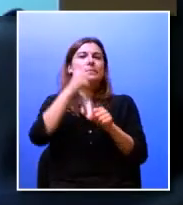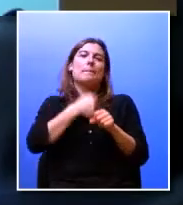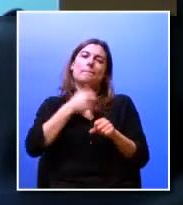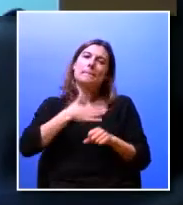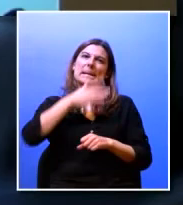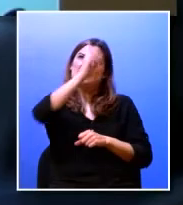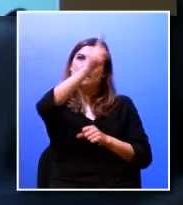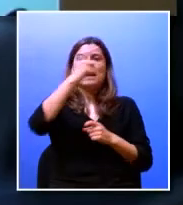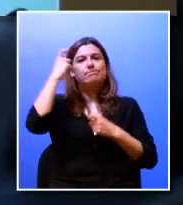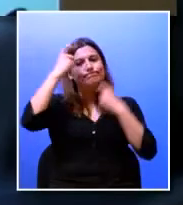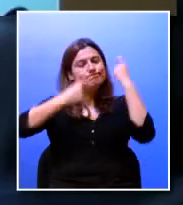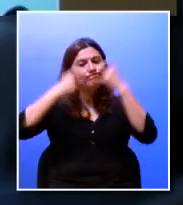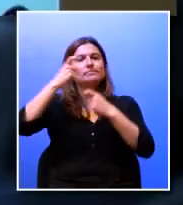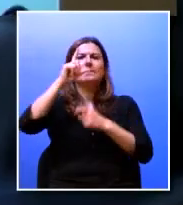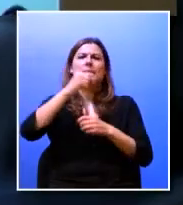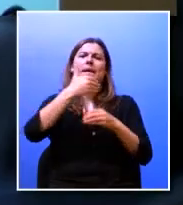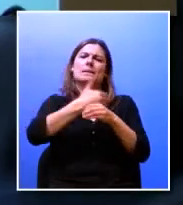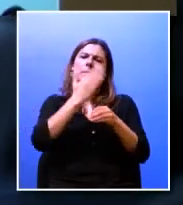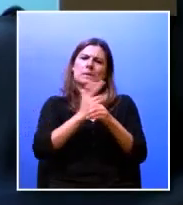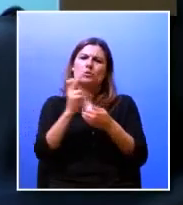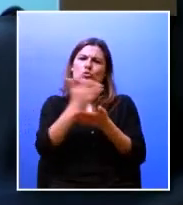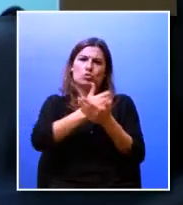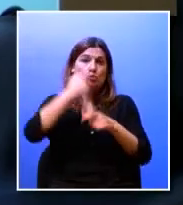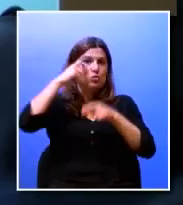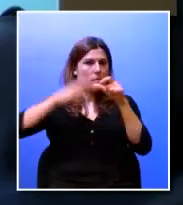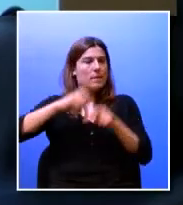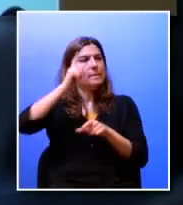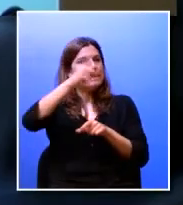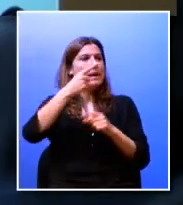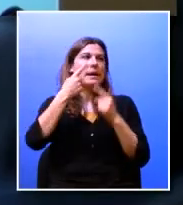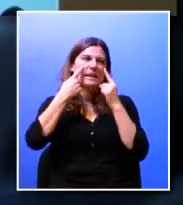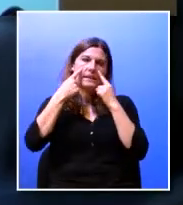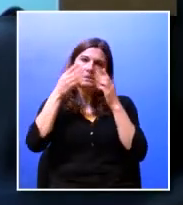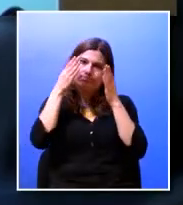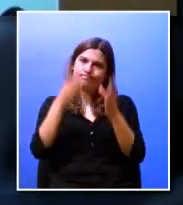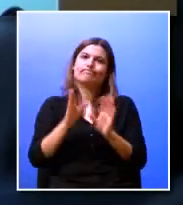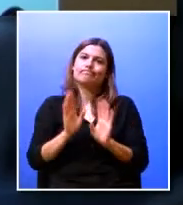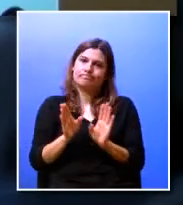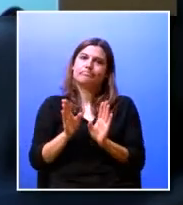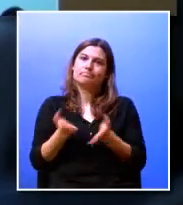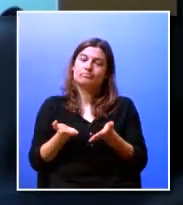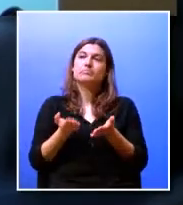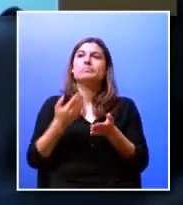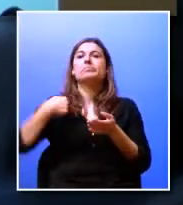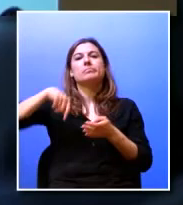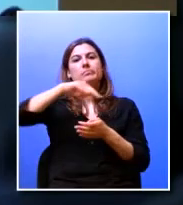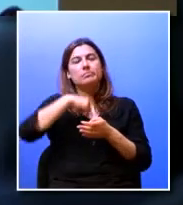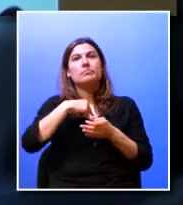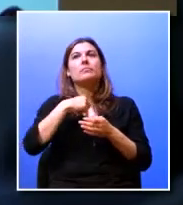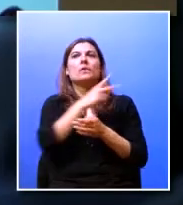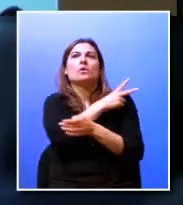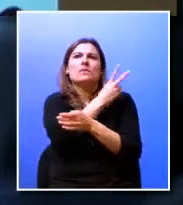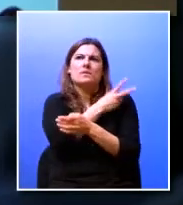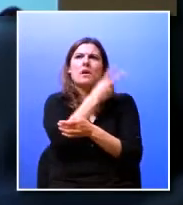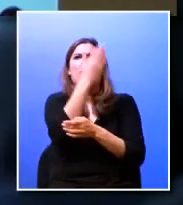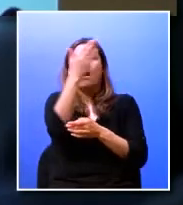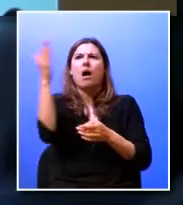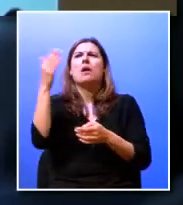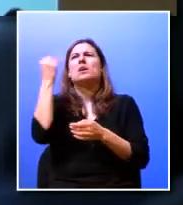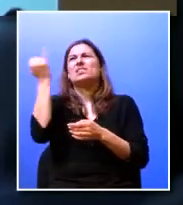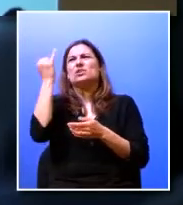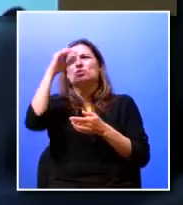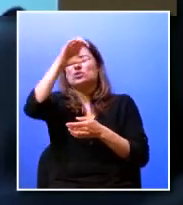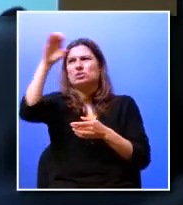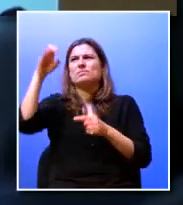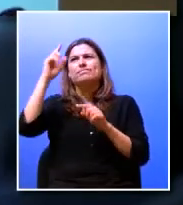sobre o qual os departamentos de recursos humanos devem estar muito atentos é algo sobre o qual nós teremos as universidades e as instituições